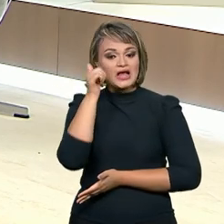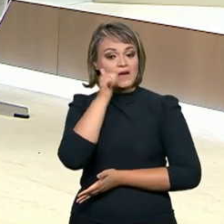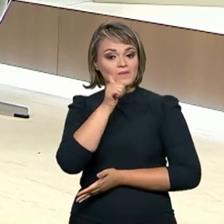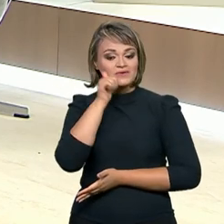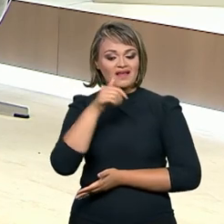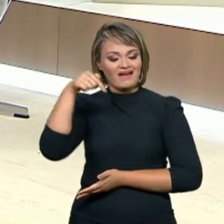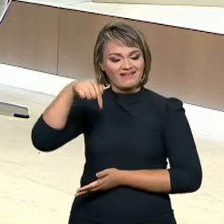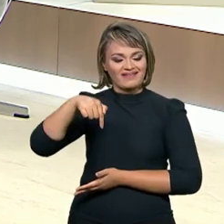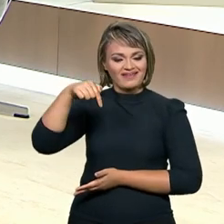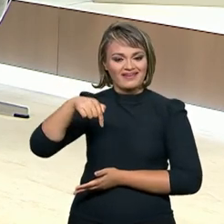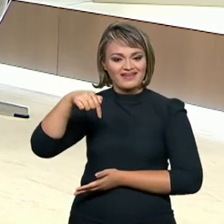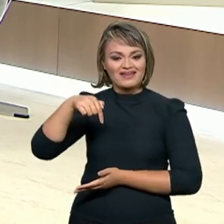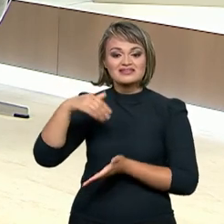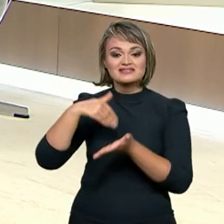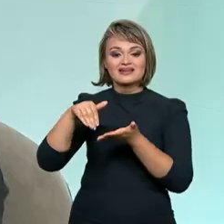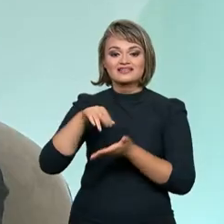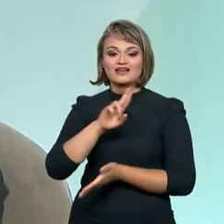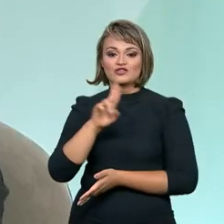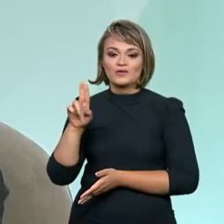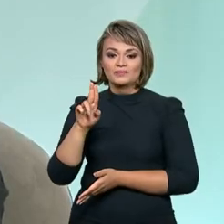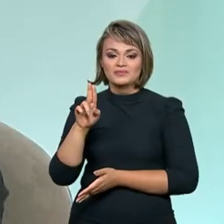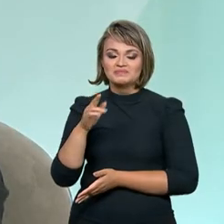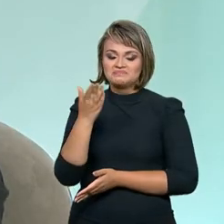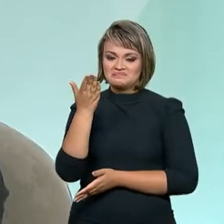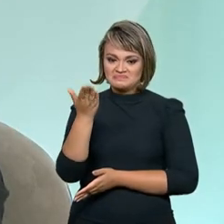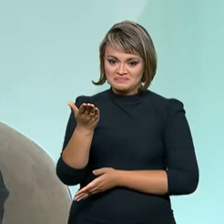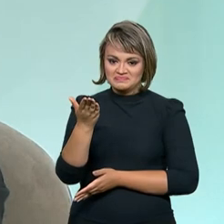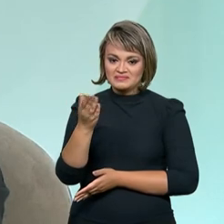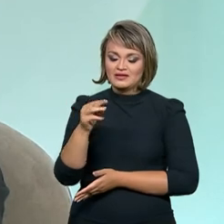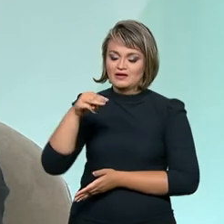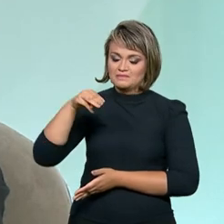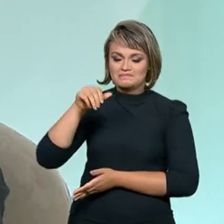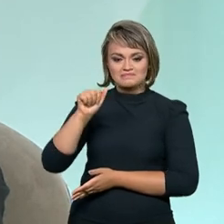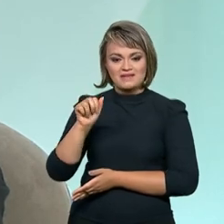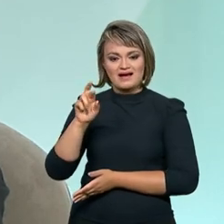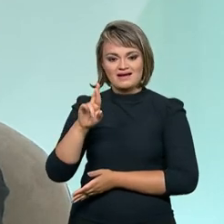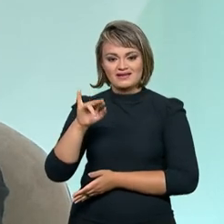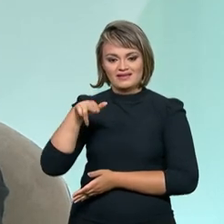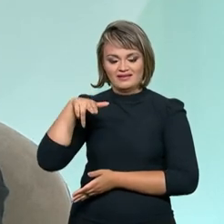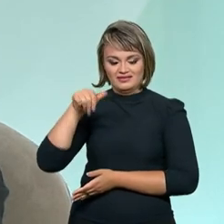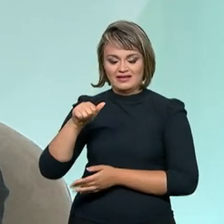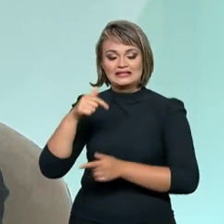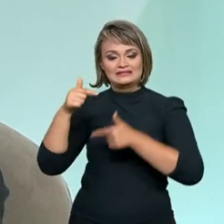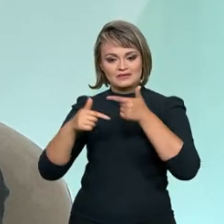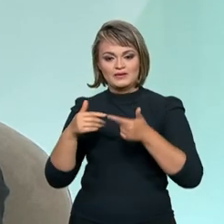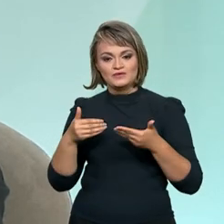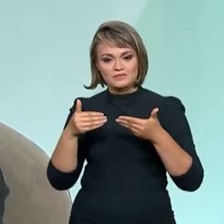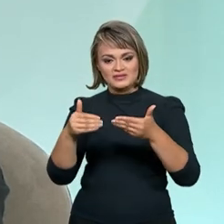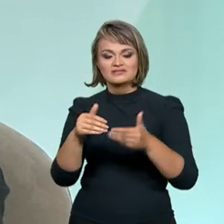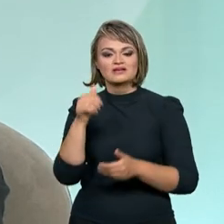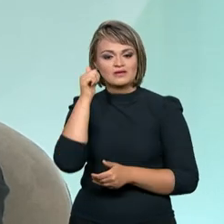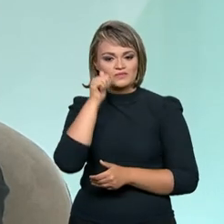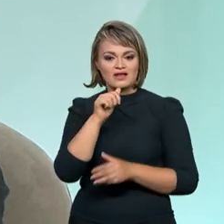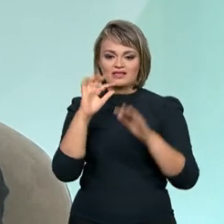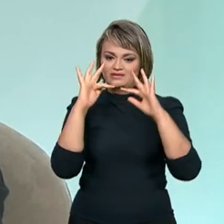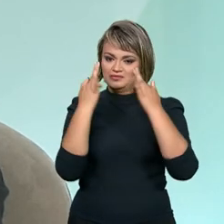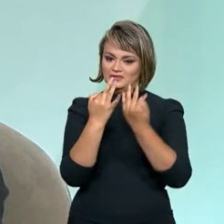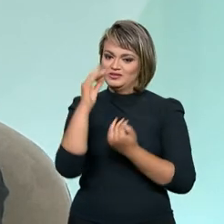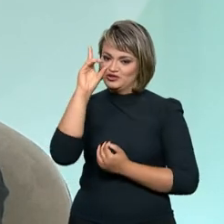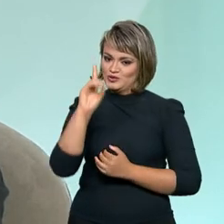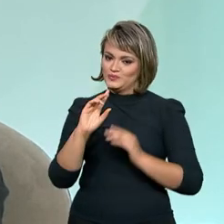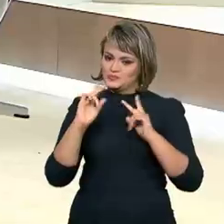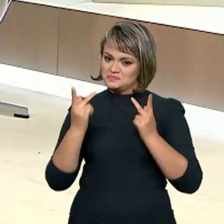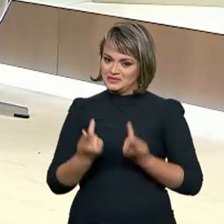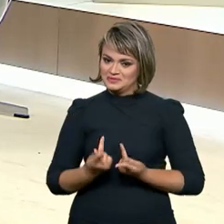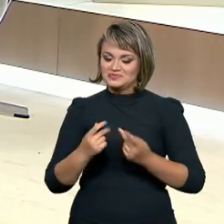aqui no Brasil em Pauta a Secretária Nacional de Proteção Global, Mariana Neres, do Ministério da Mulher, da Família e dos Direitos